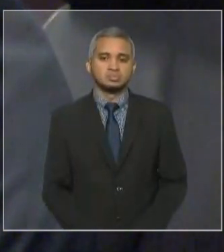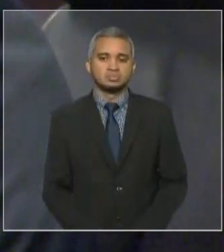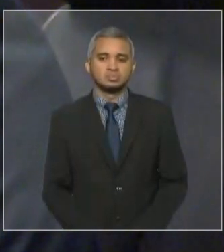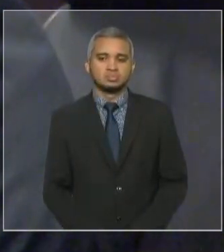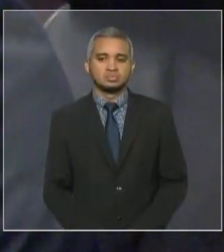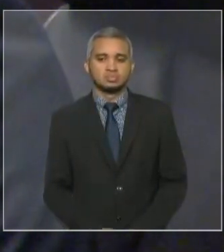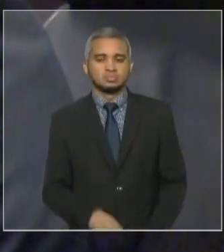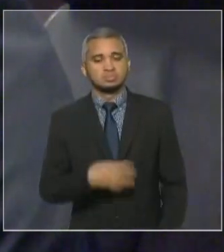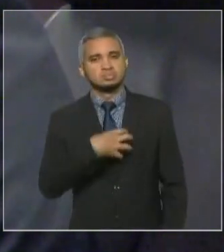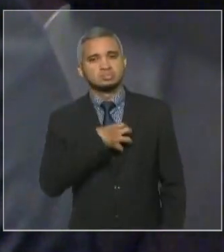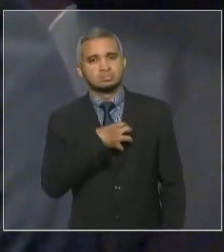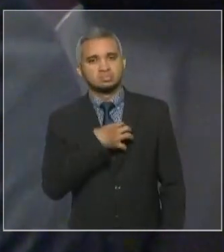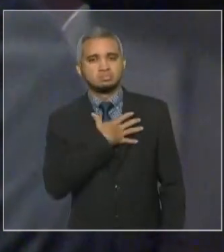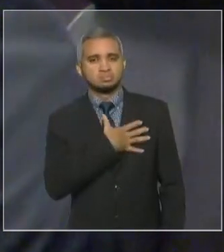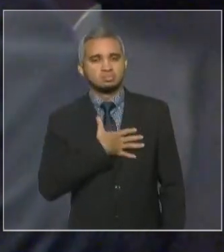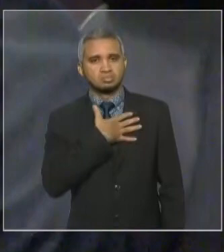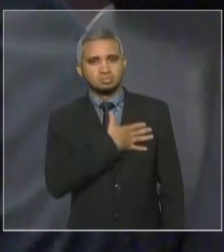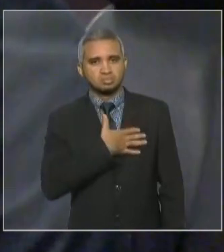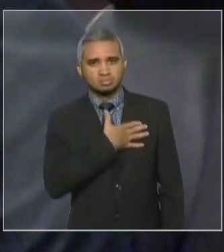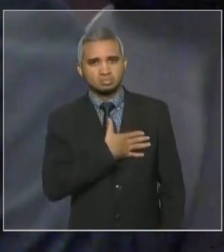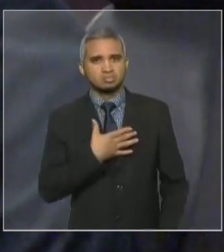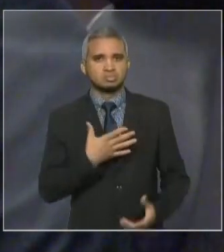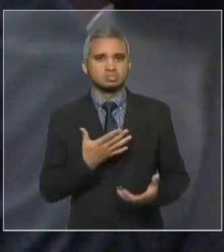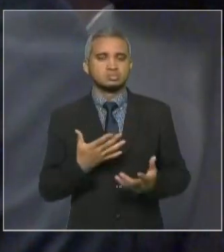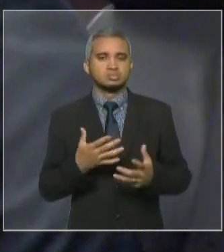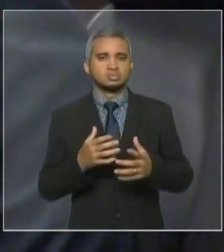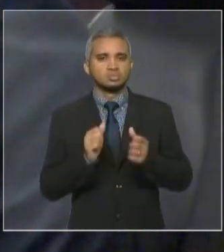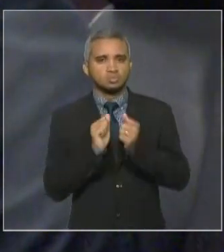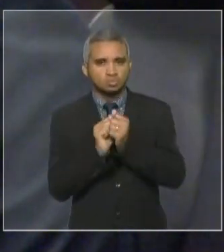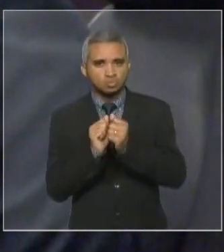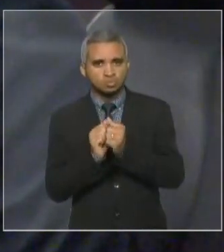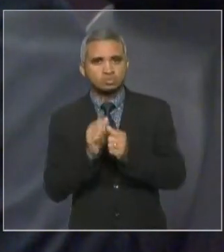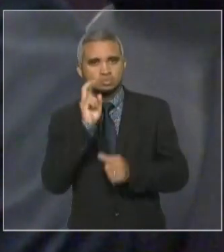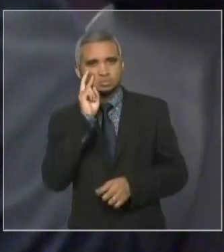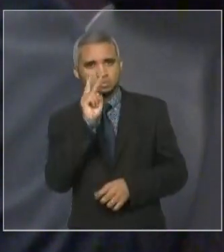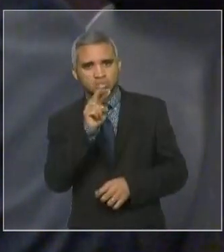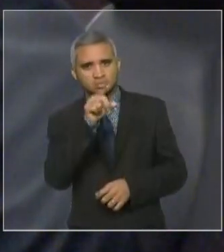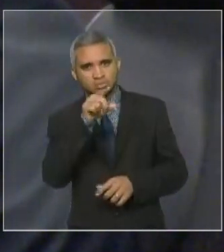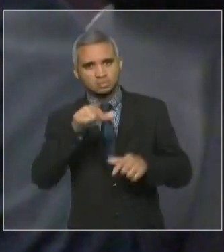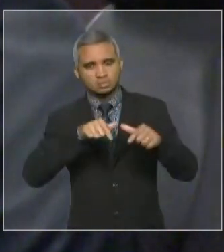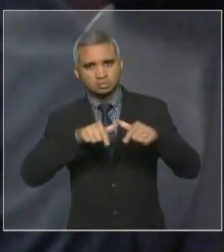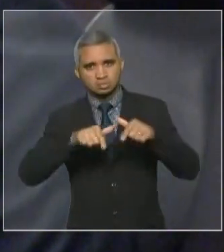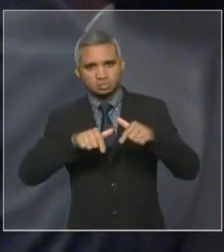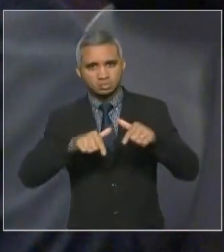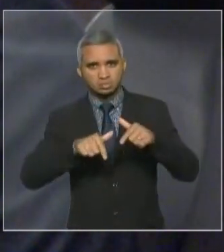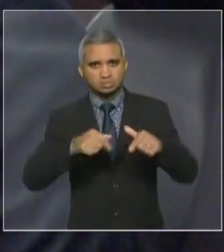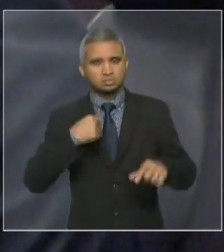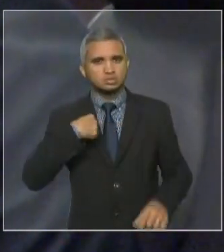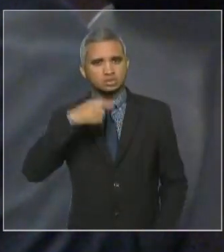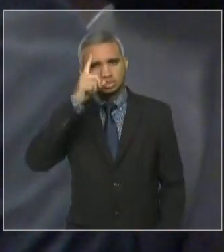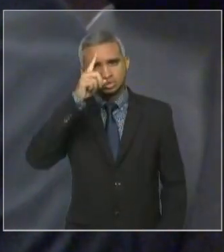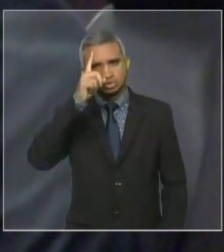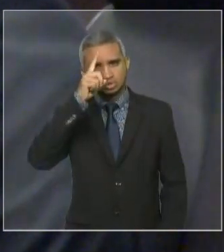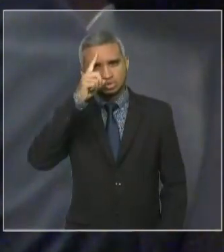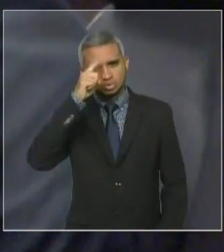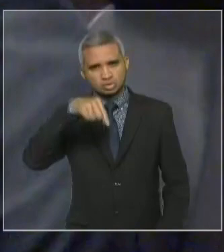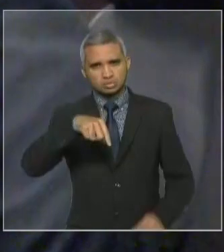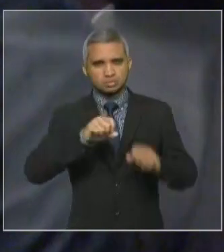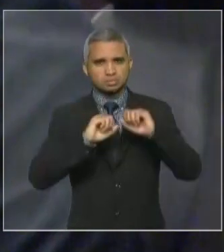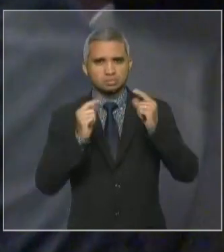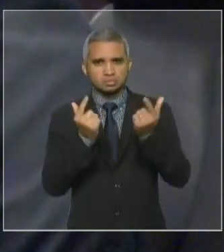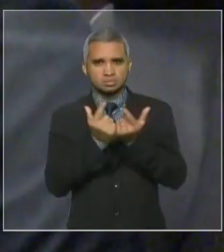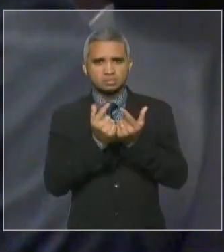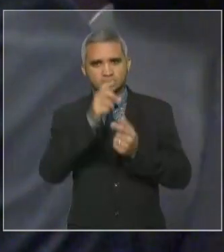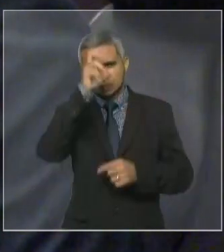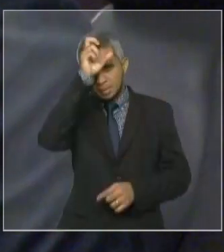vivenciando esses anos todos com você. Eu, nessa casa, todos os dias aprendo uma coisa diferente, uma coisa nova. Uma das